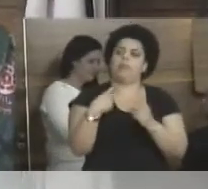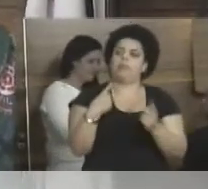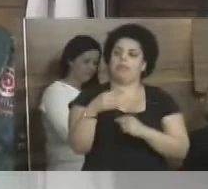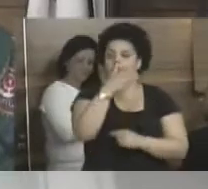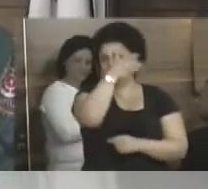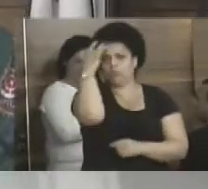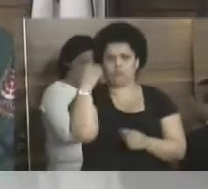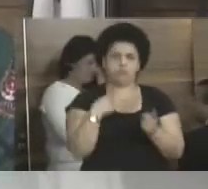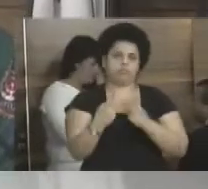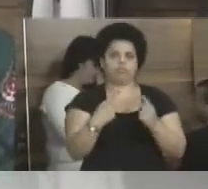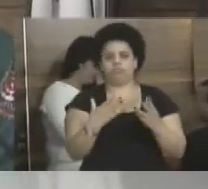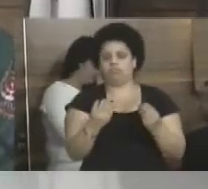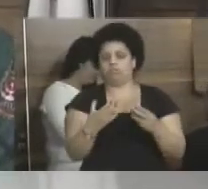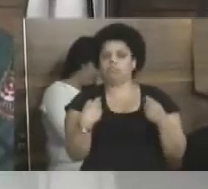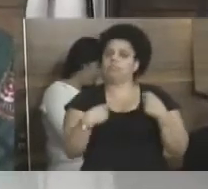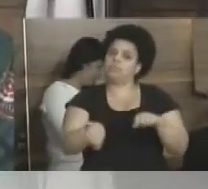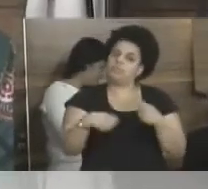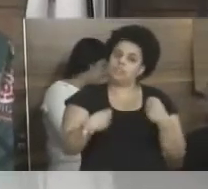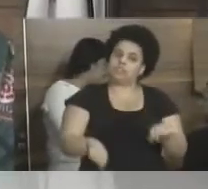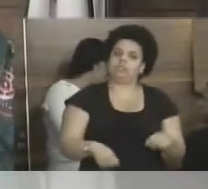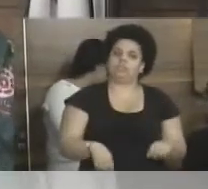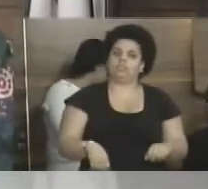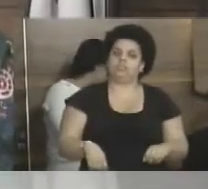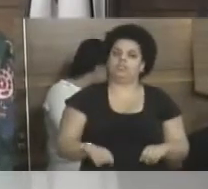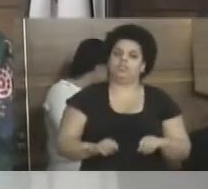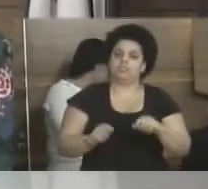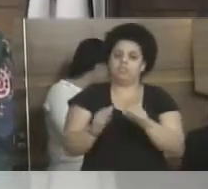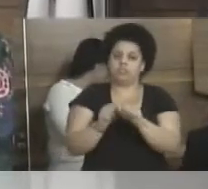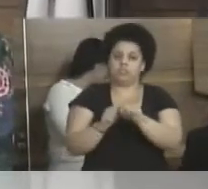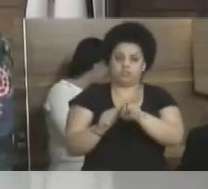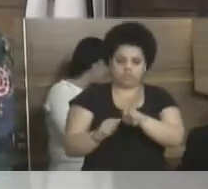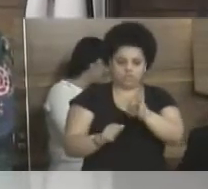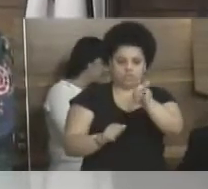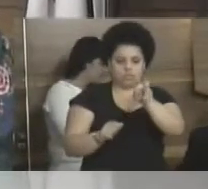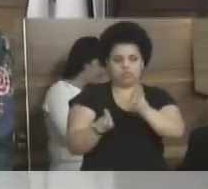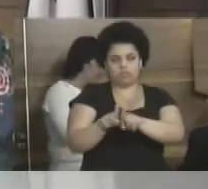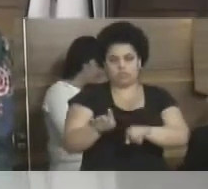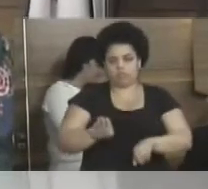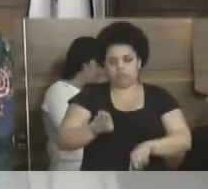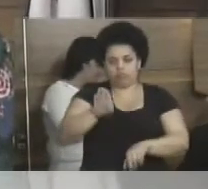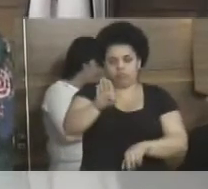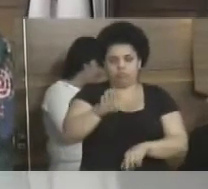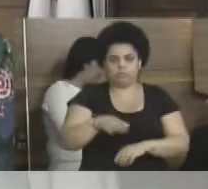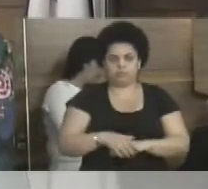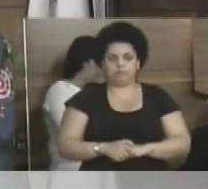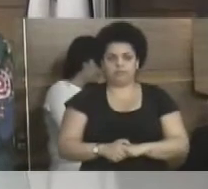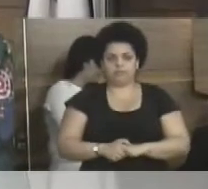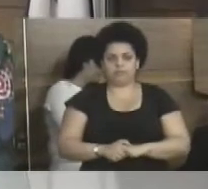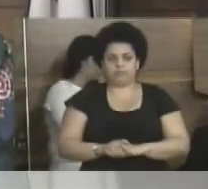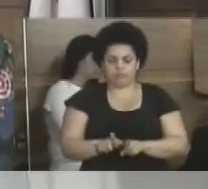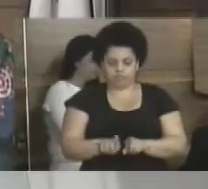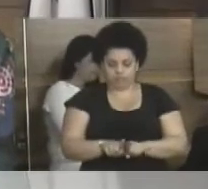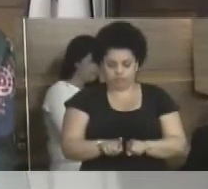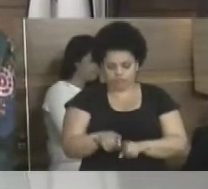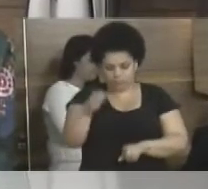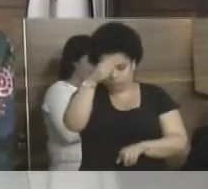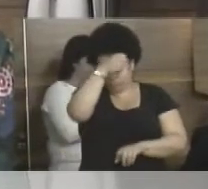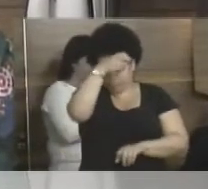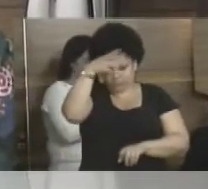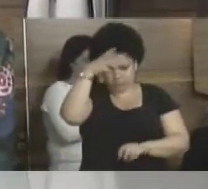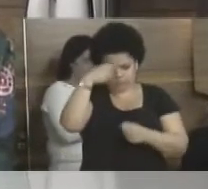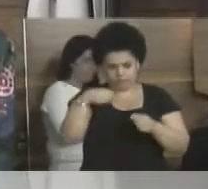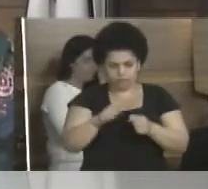com muita frequência, então tem essa necessidade. Também indico ao prefeito municipal a